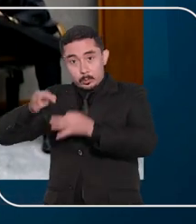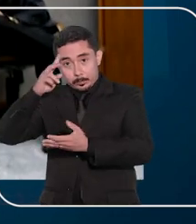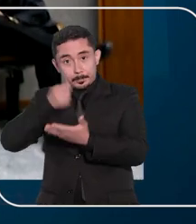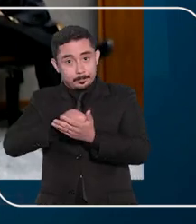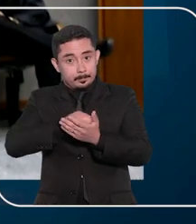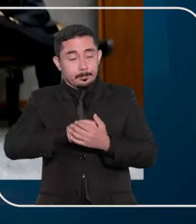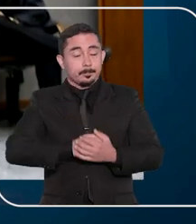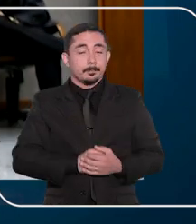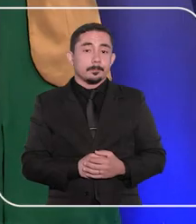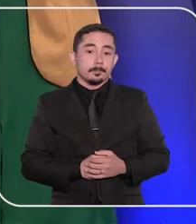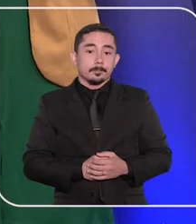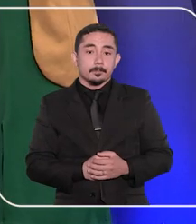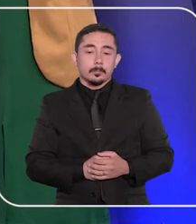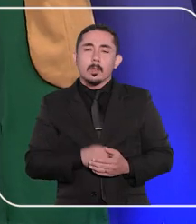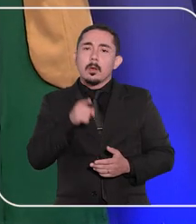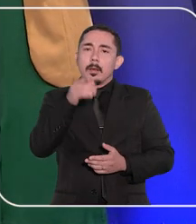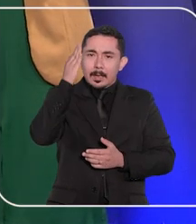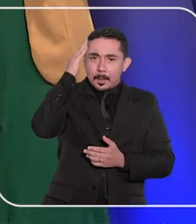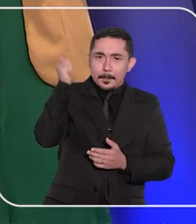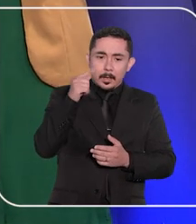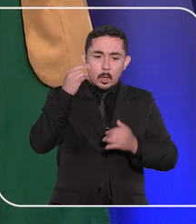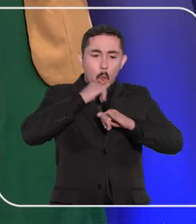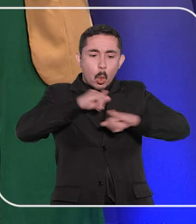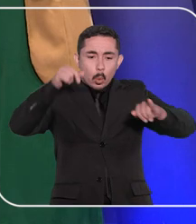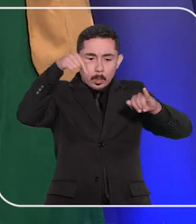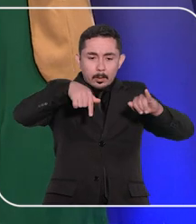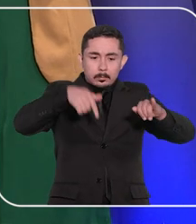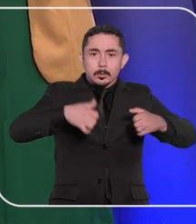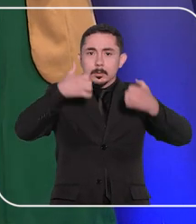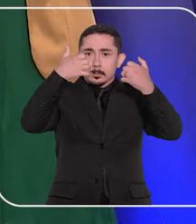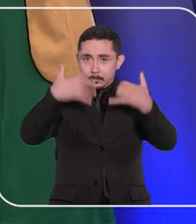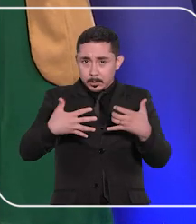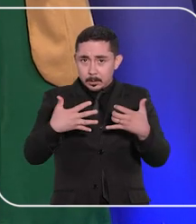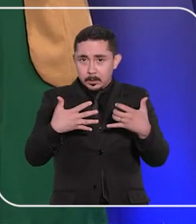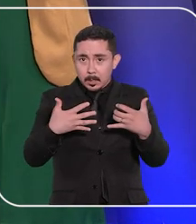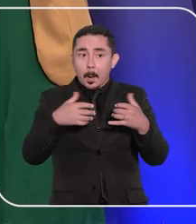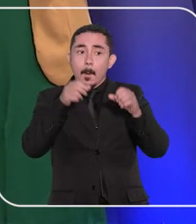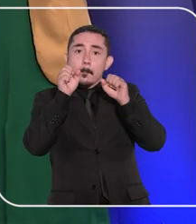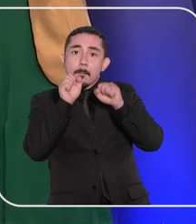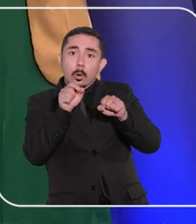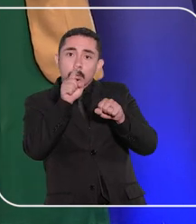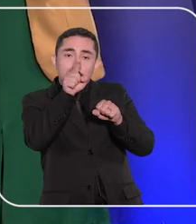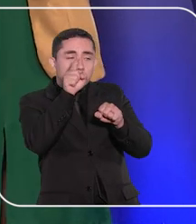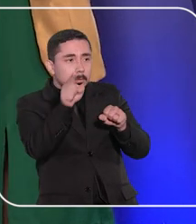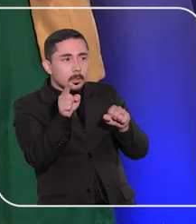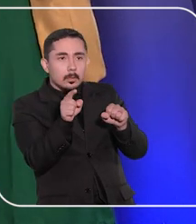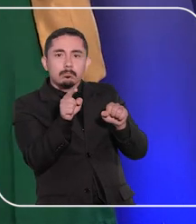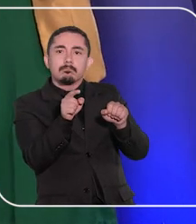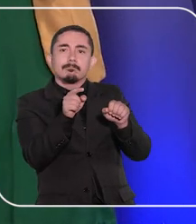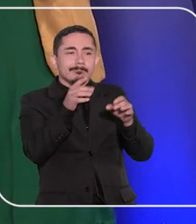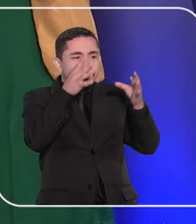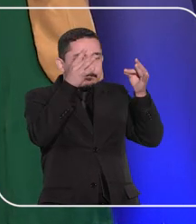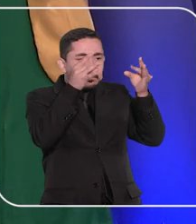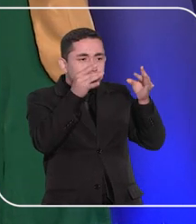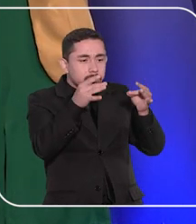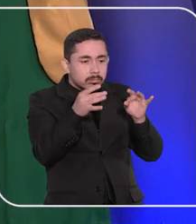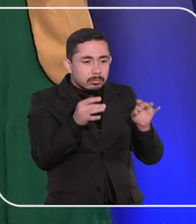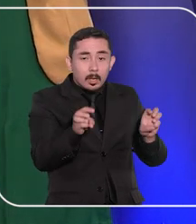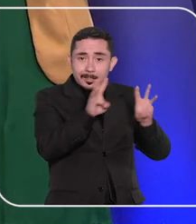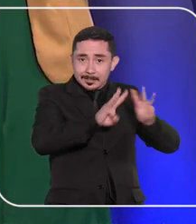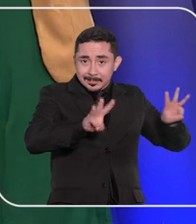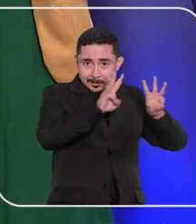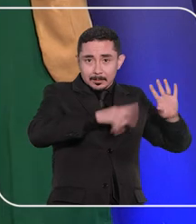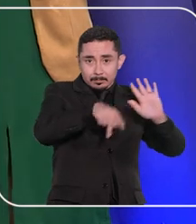mandado judicial. Você sabia que as notícias que trazemos aqui no programa podem ser conferidas em